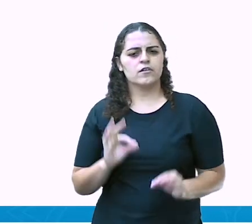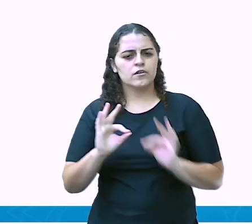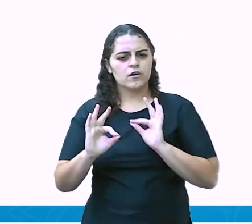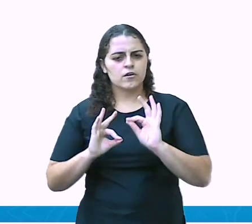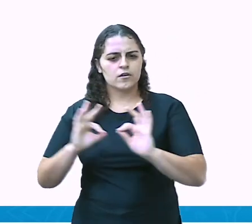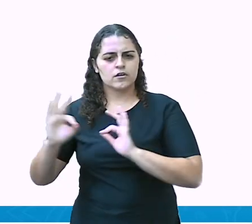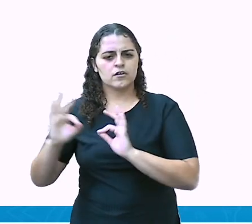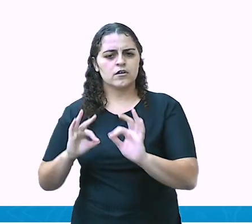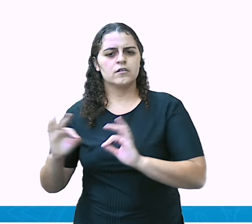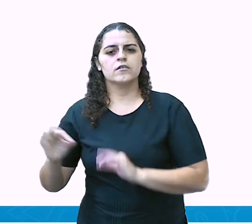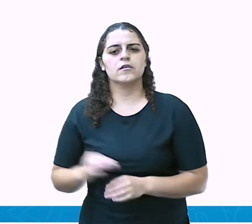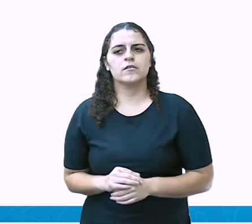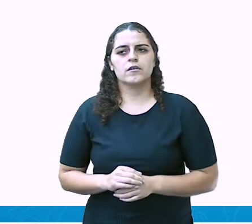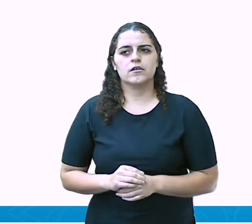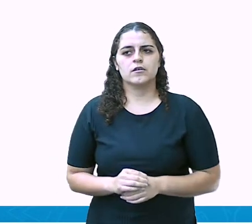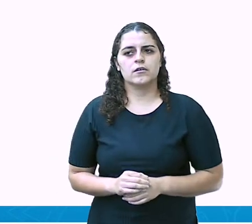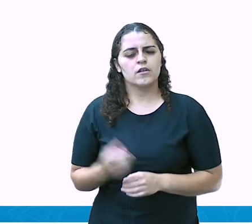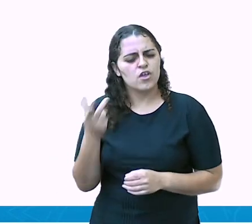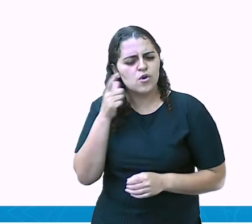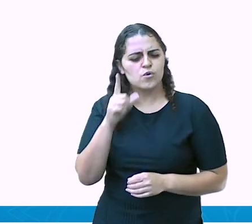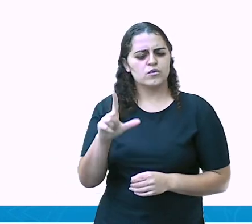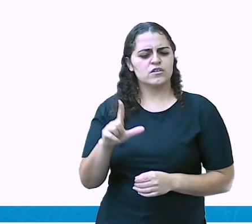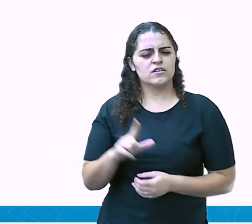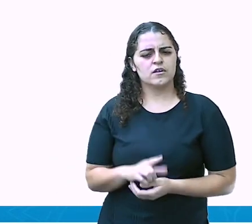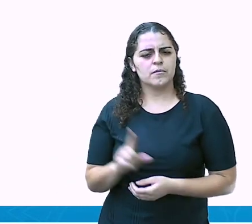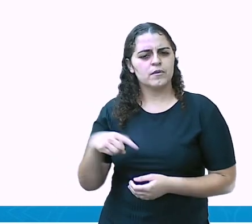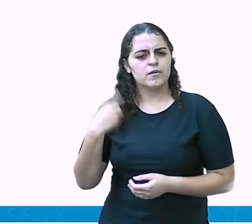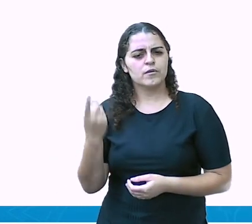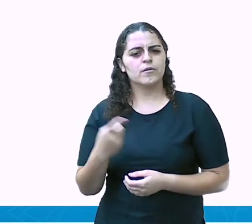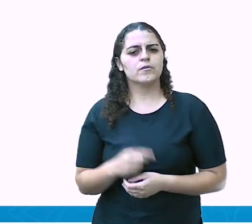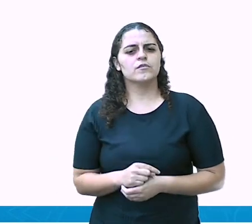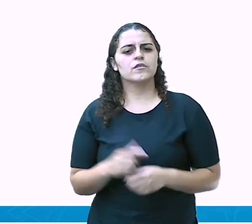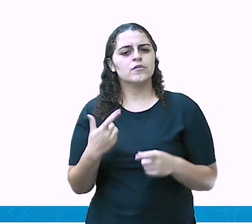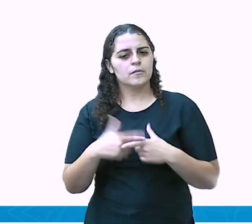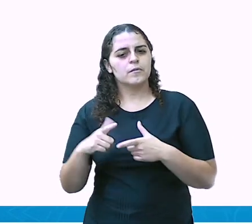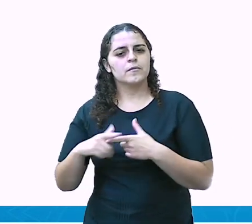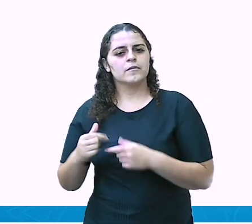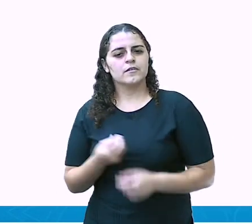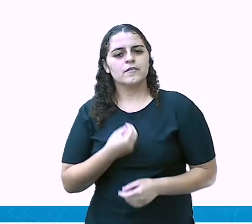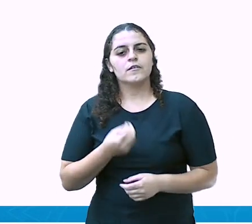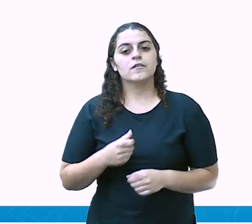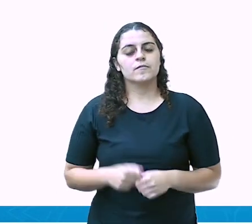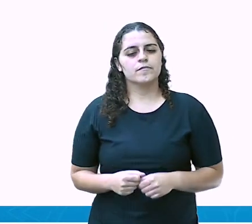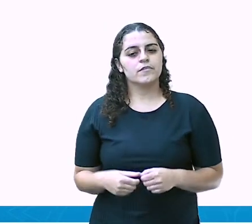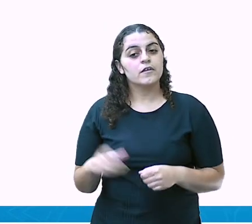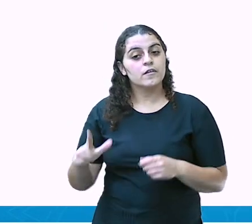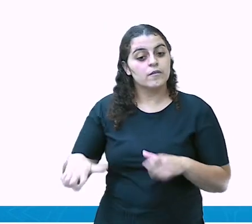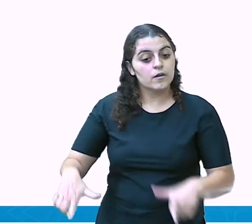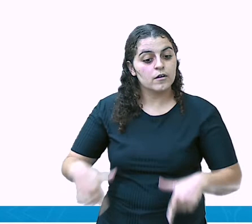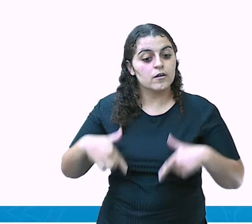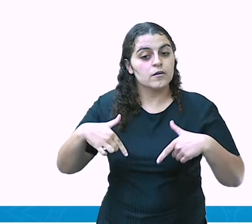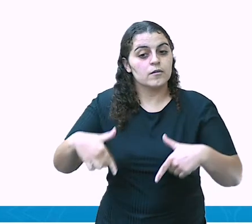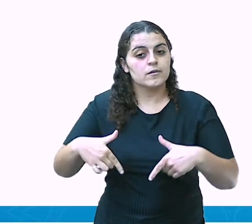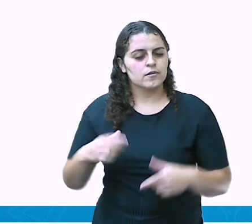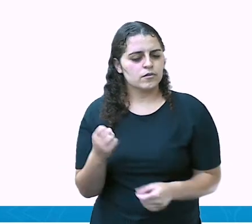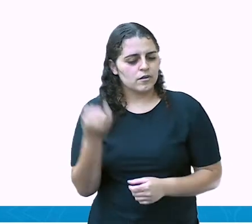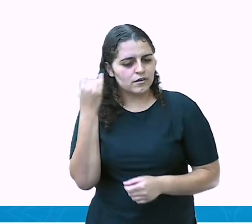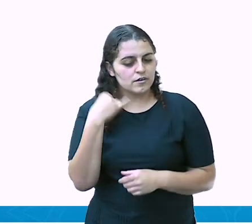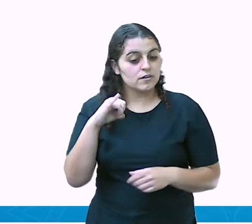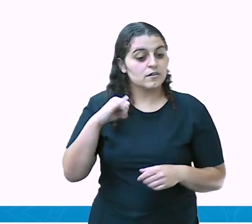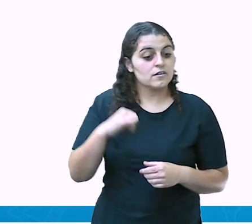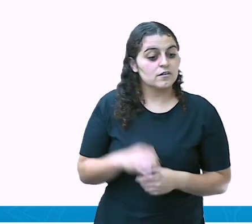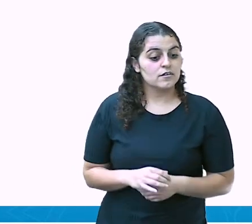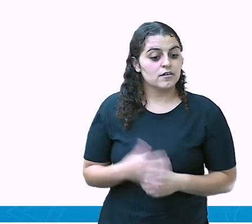transferir. Opa, eu consigo. Para outras situações. E reforce toda a intenção, toda a